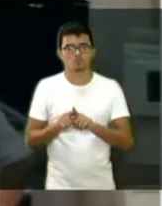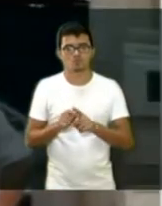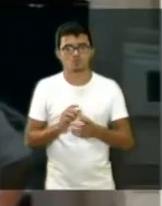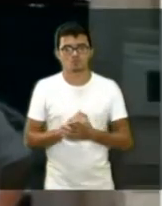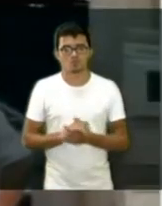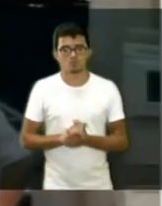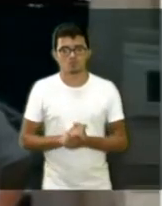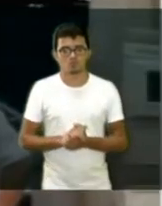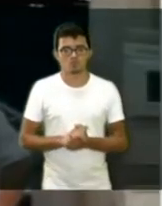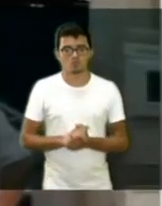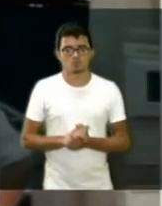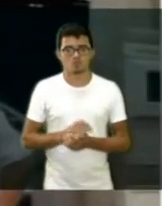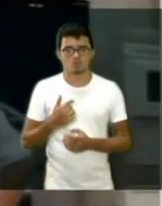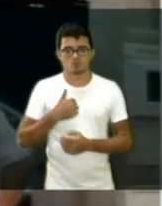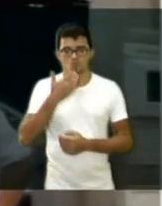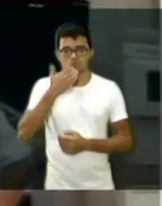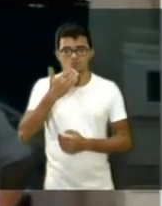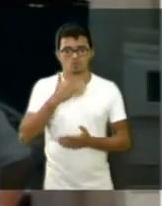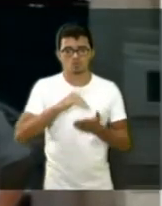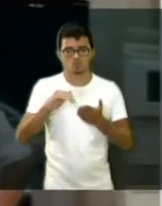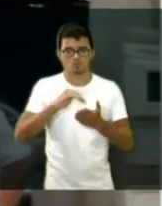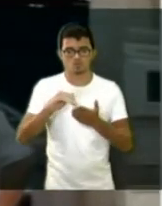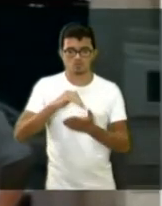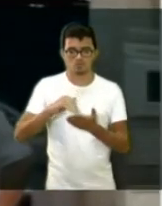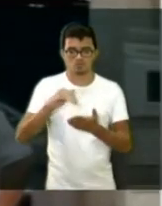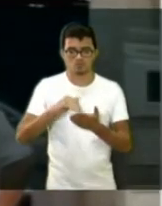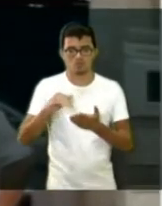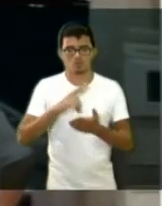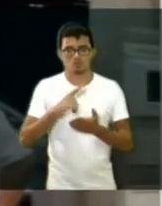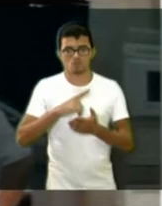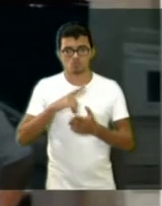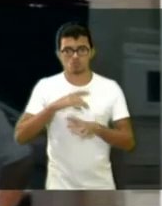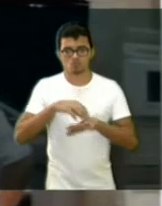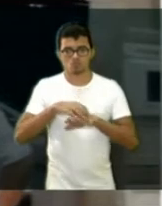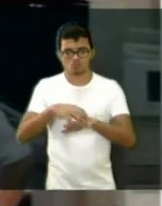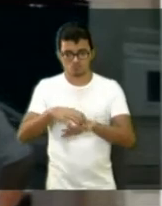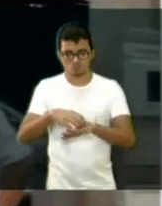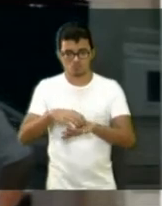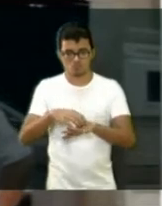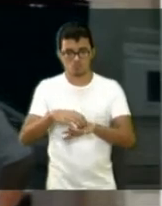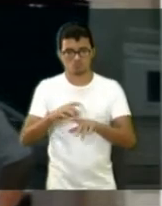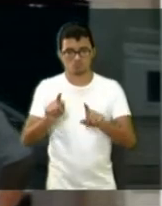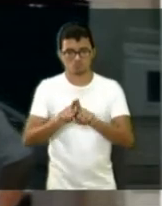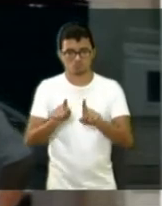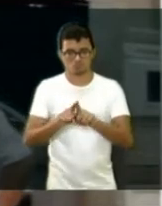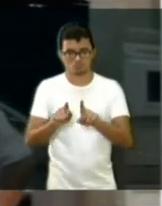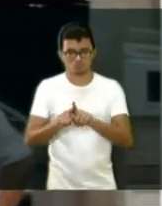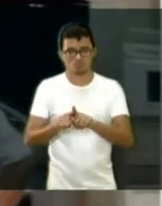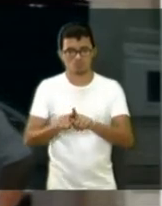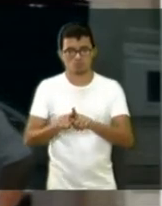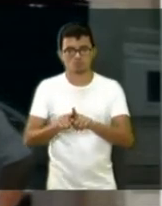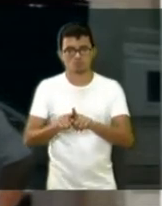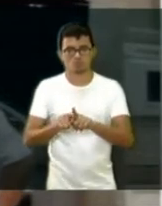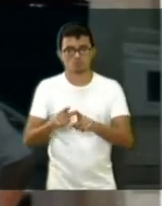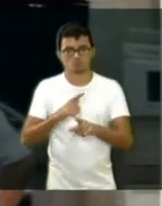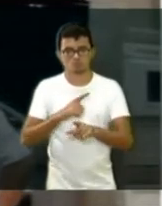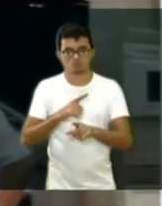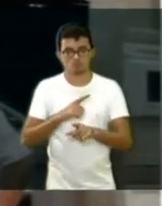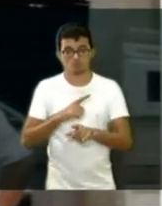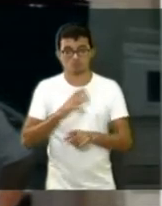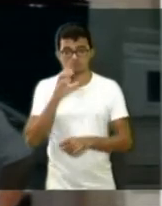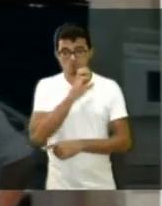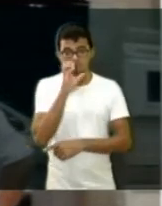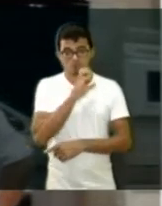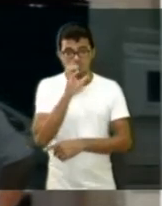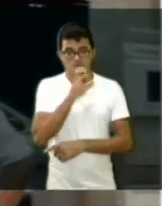estou solicitando a Secretaria de Trânsito e Transporte, no sentido de providenciar em caráter de urgência,